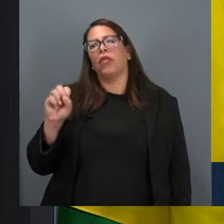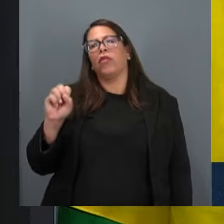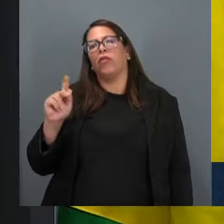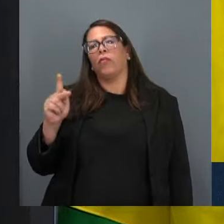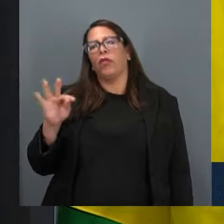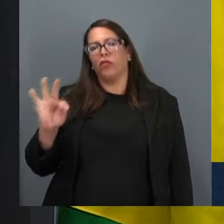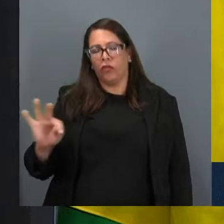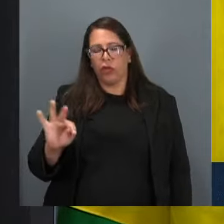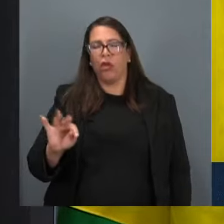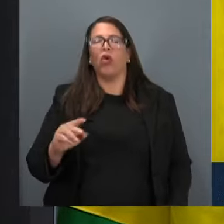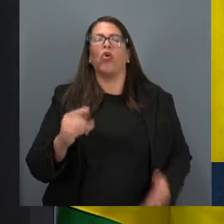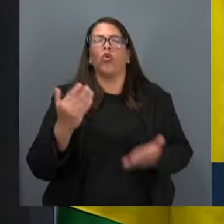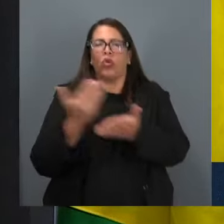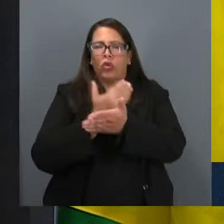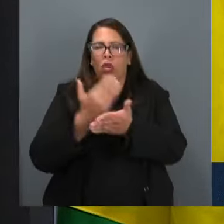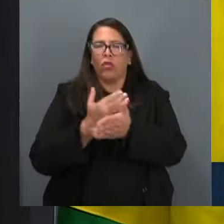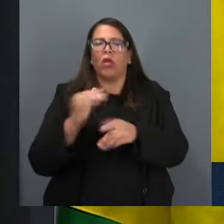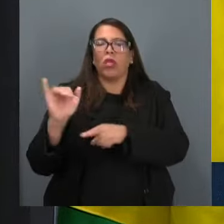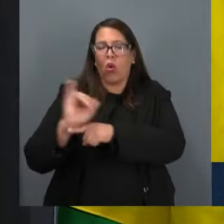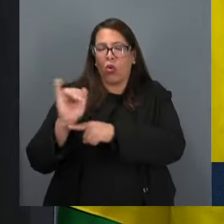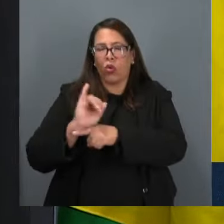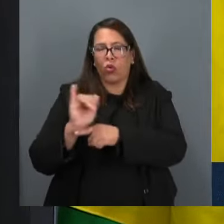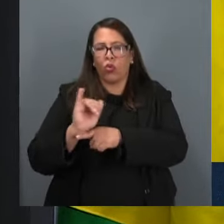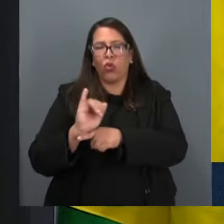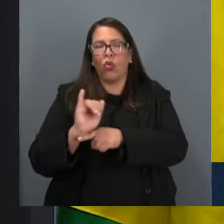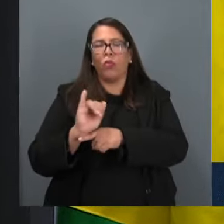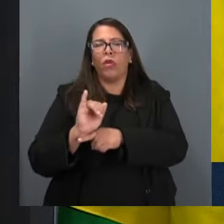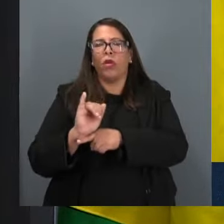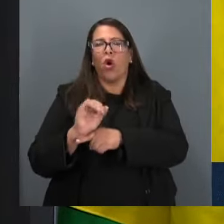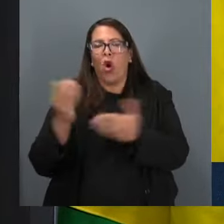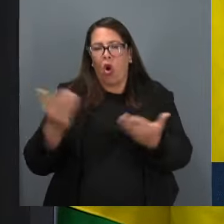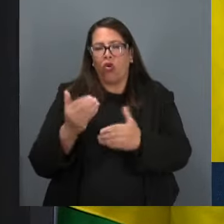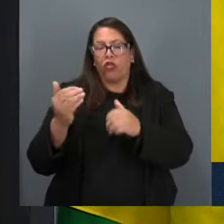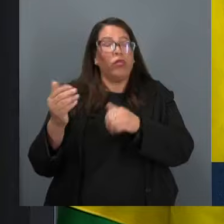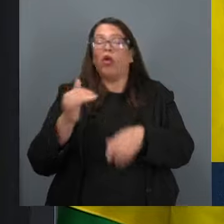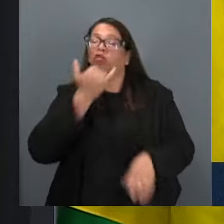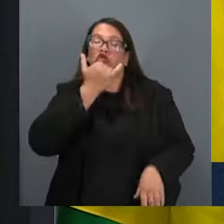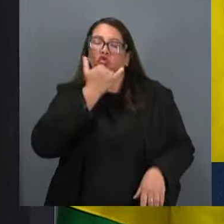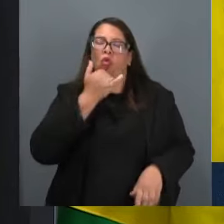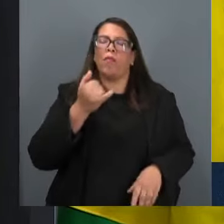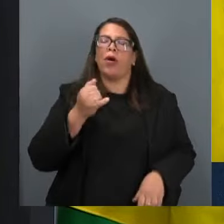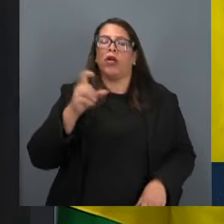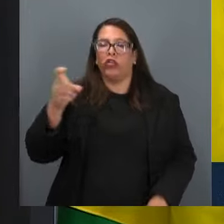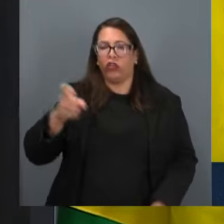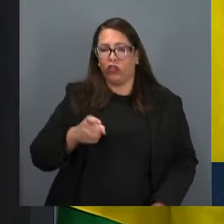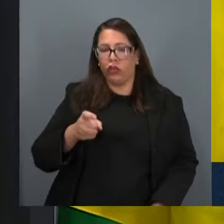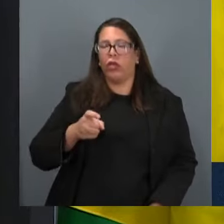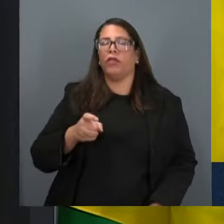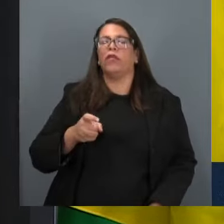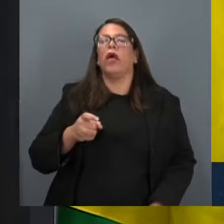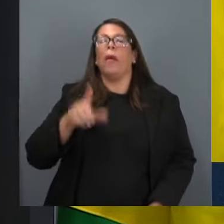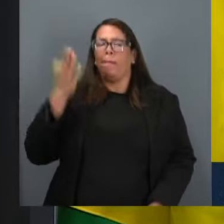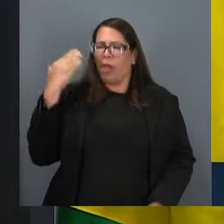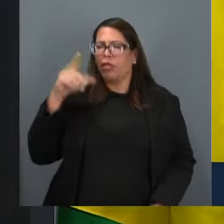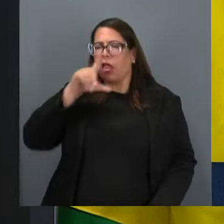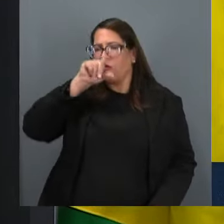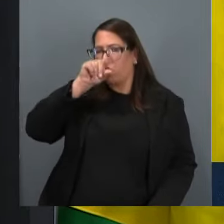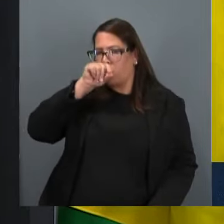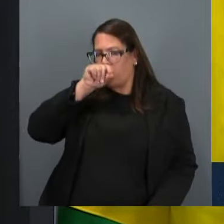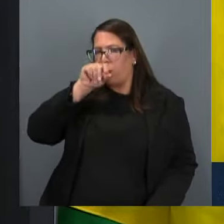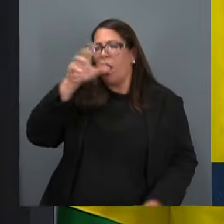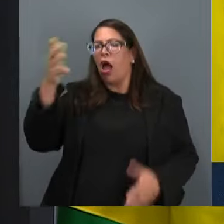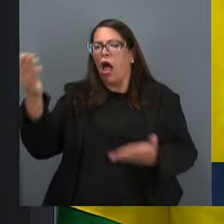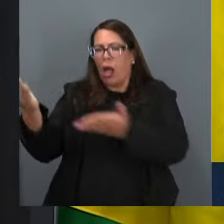Os arquivos do antigo tweet, hoje X, depois de que foi adquirido por Elon Musk,